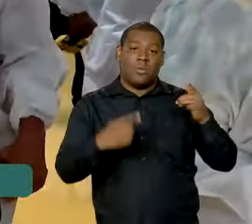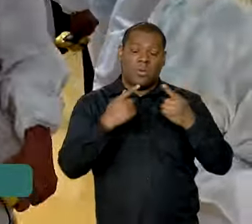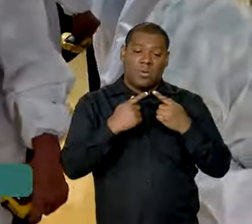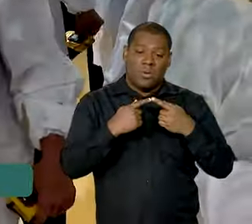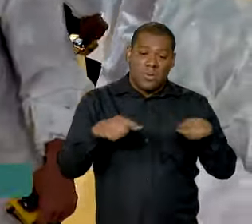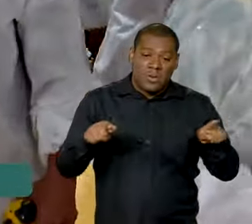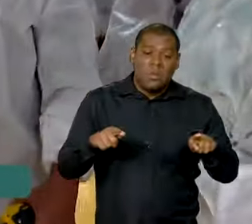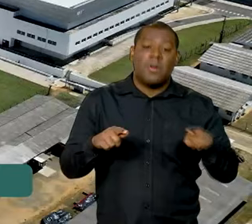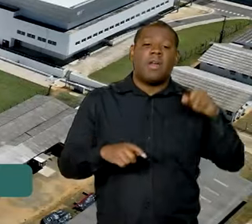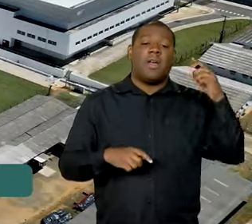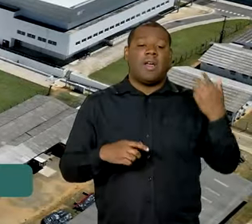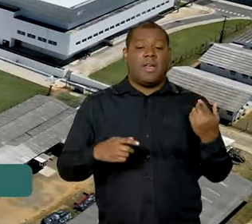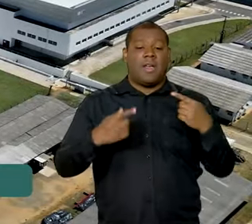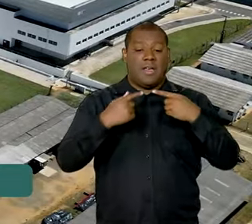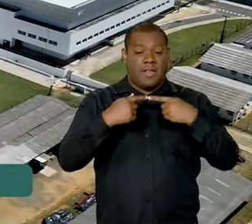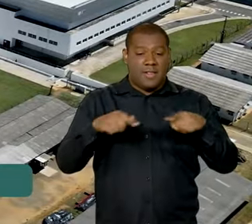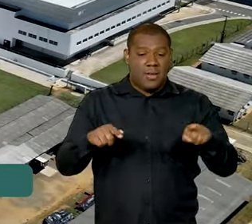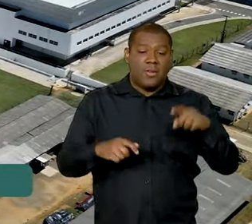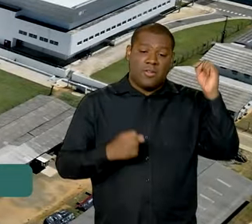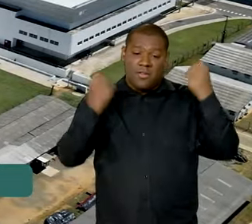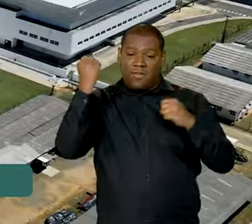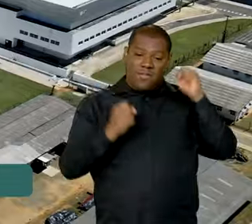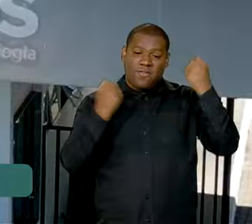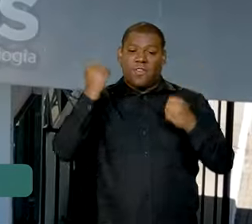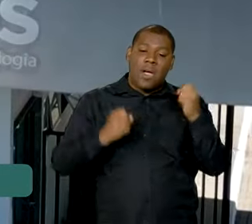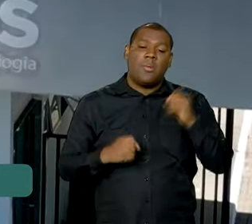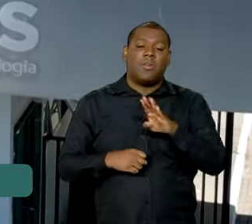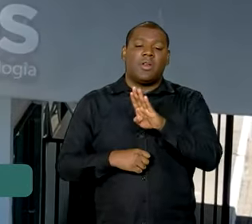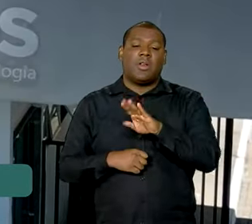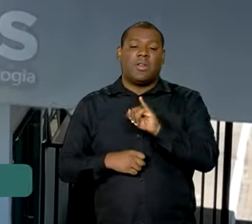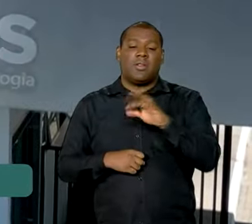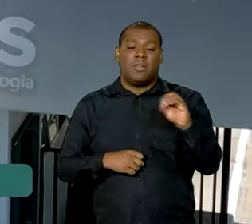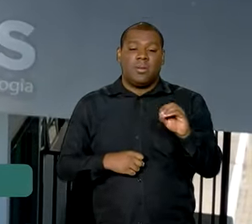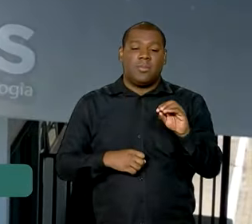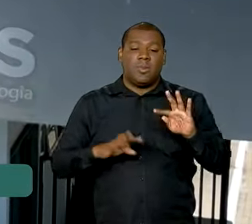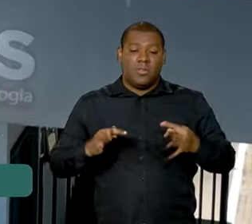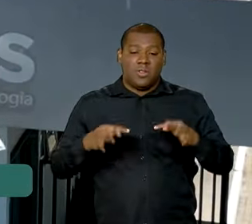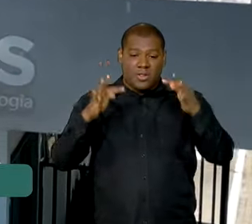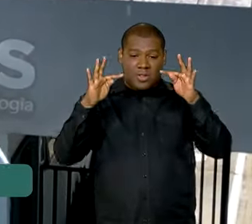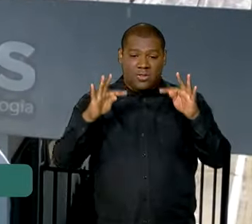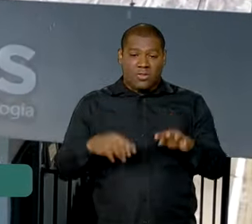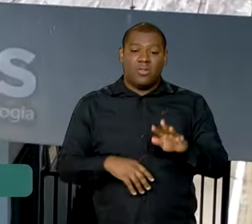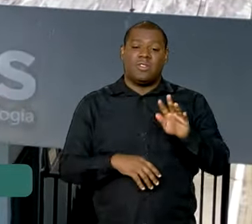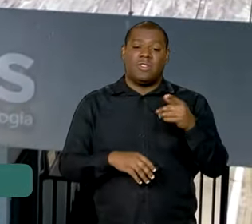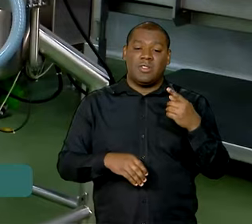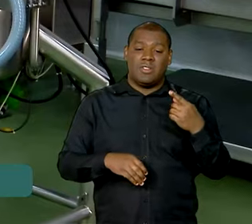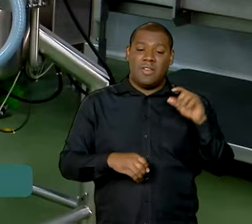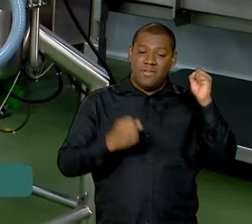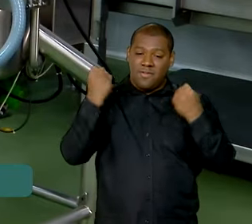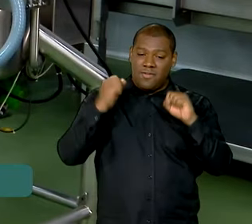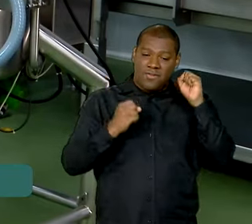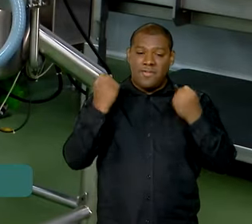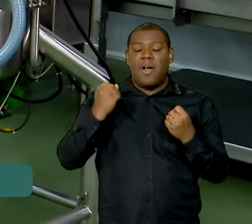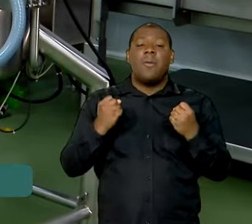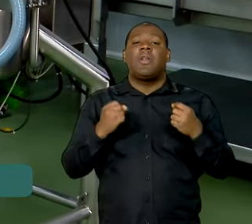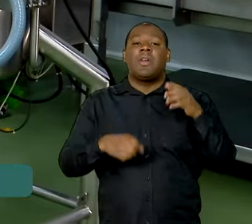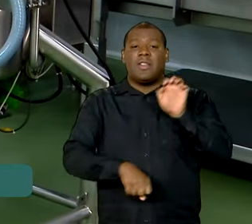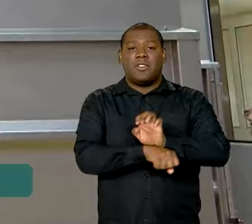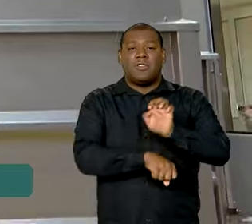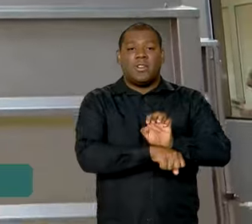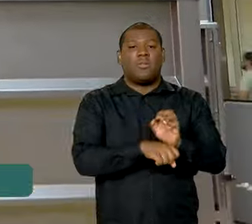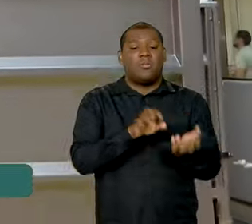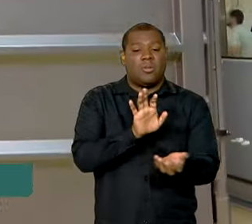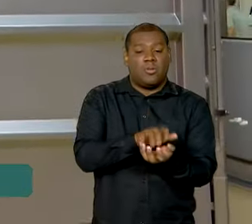empresa brasileira de hemoderivados e biotecnologia, a Hemobras, em Pernambuco. Essa nova unidade vai